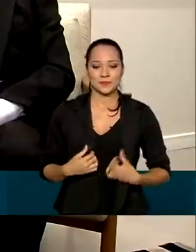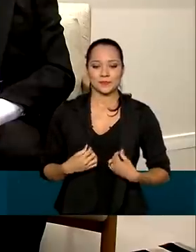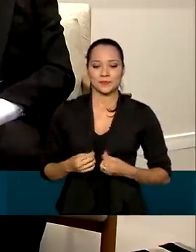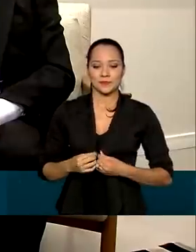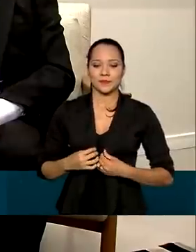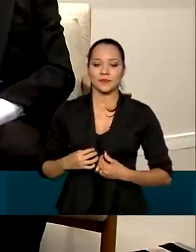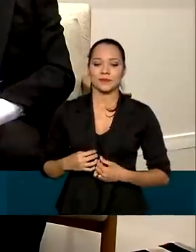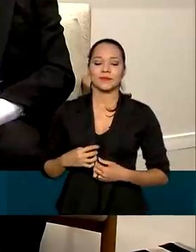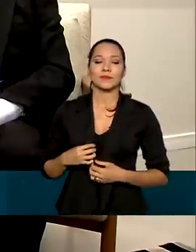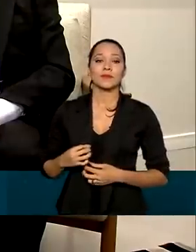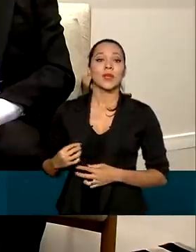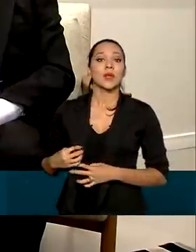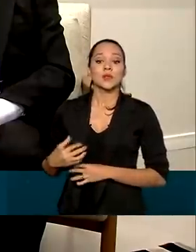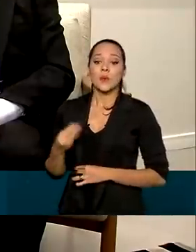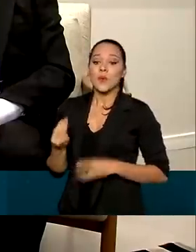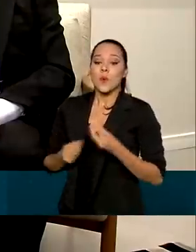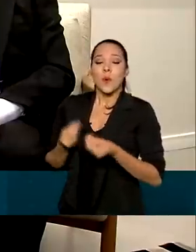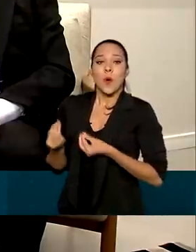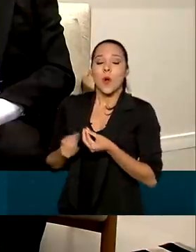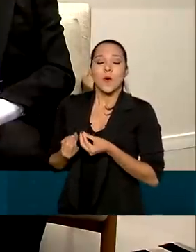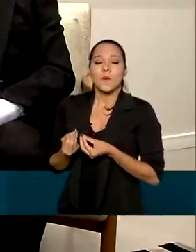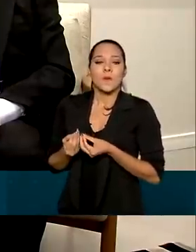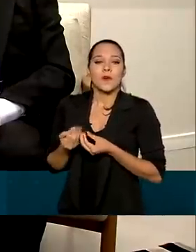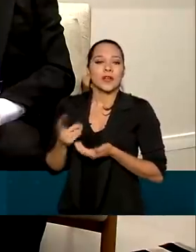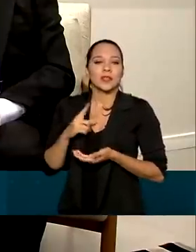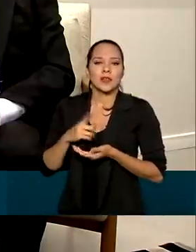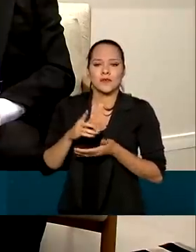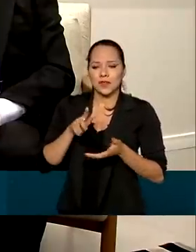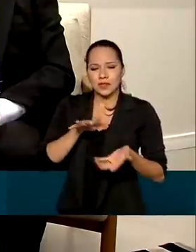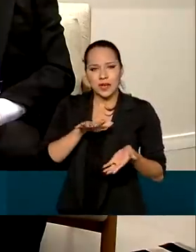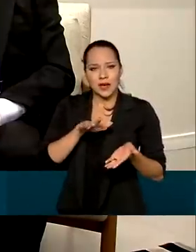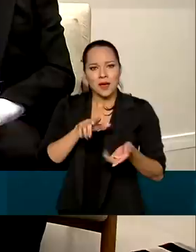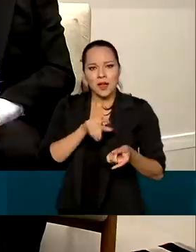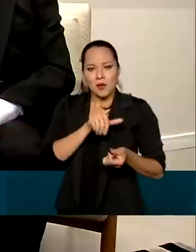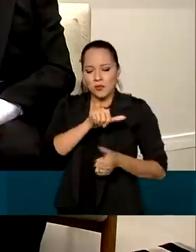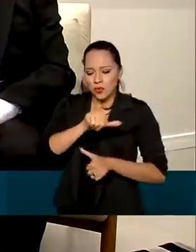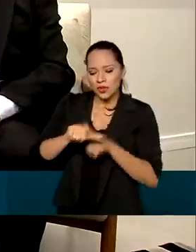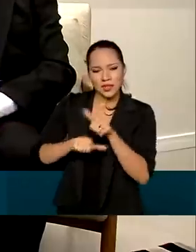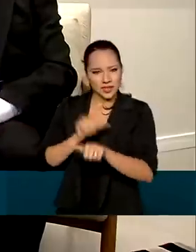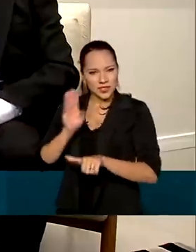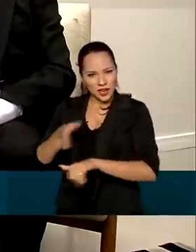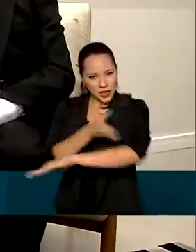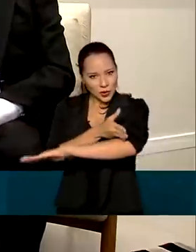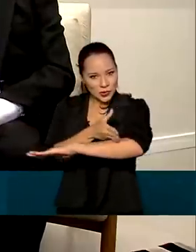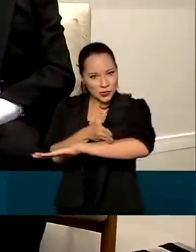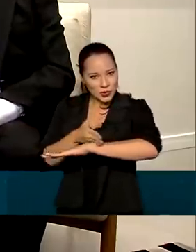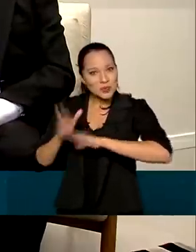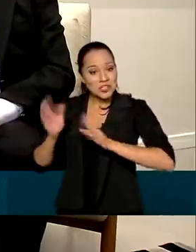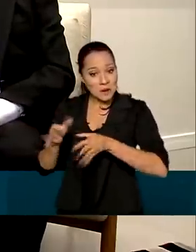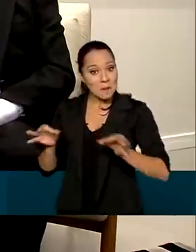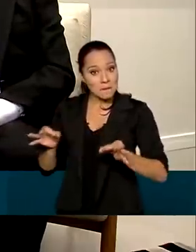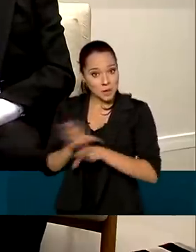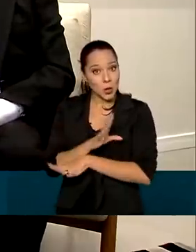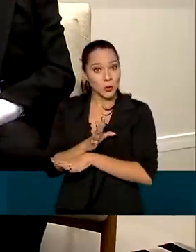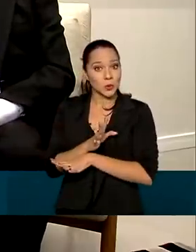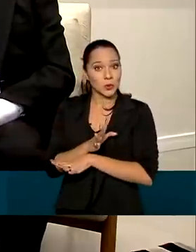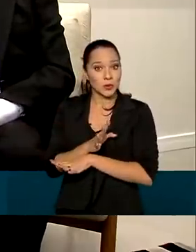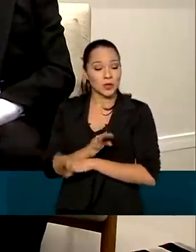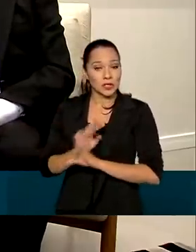Como é que tem sido feito, se tem sido feito uma transição, se já está ambientado, já está pronto para poder